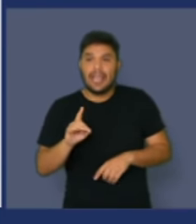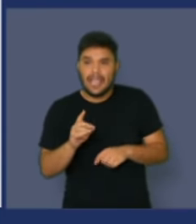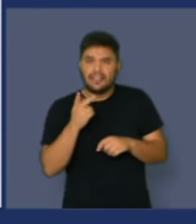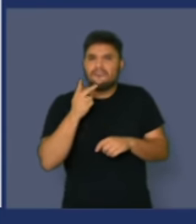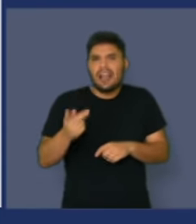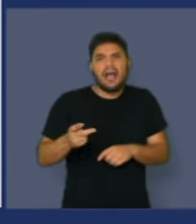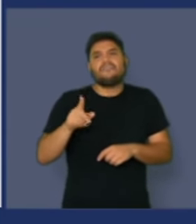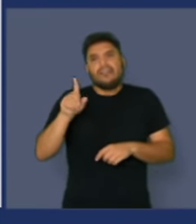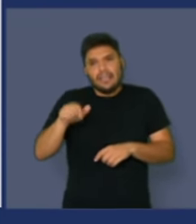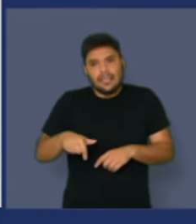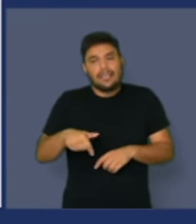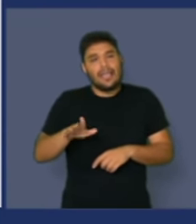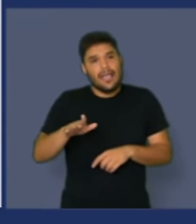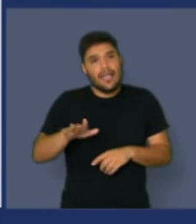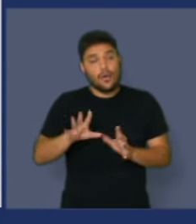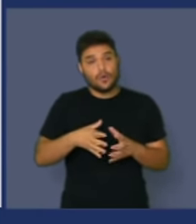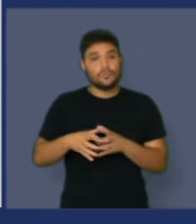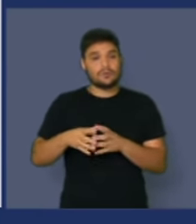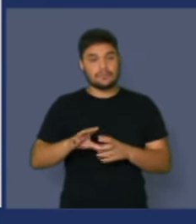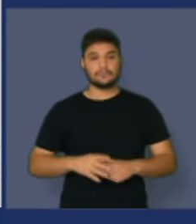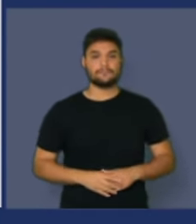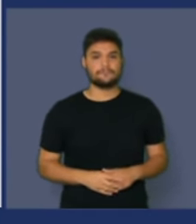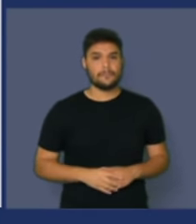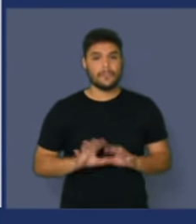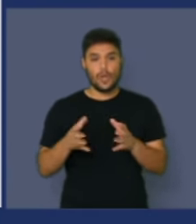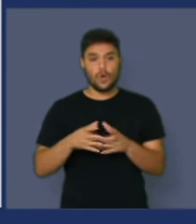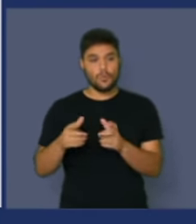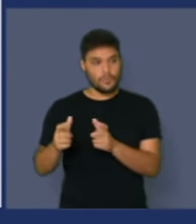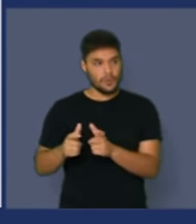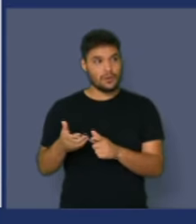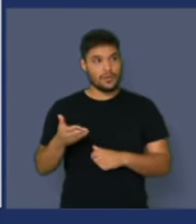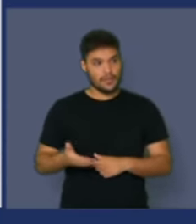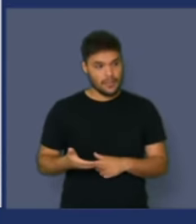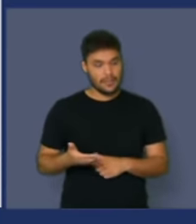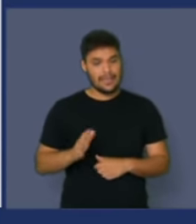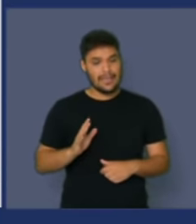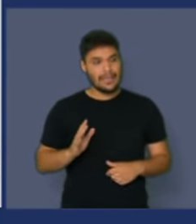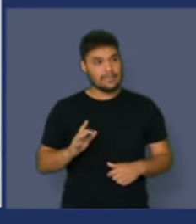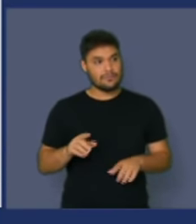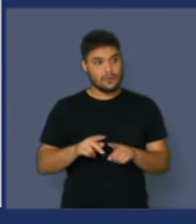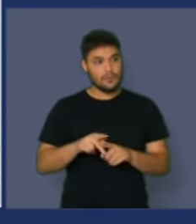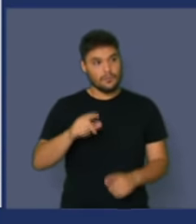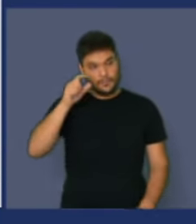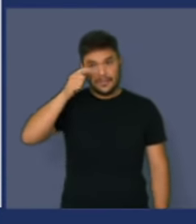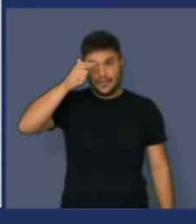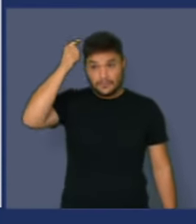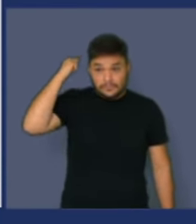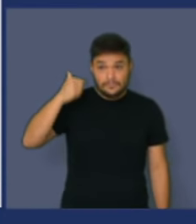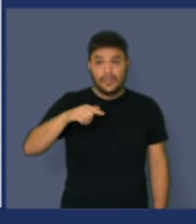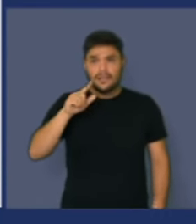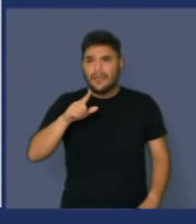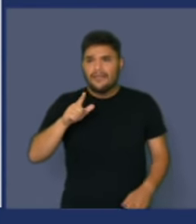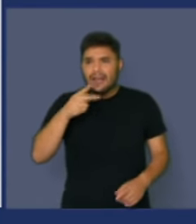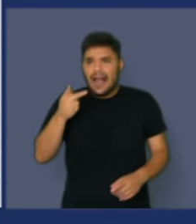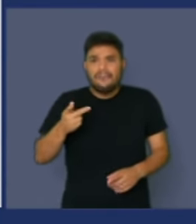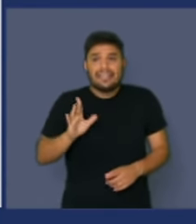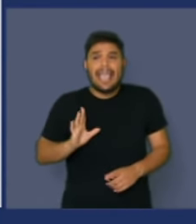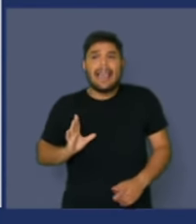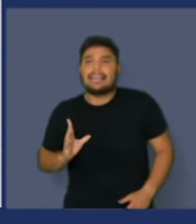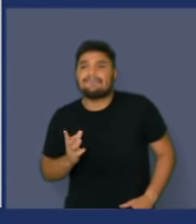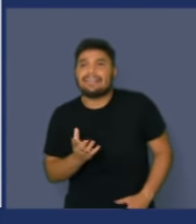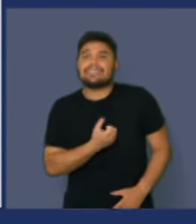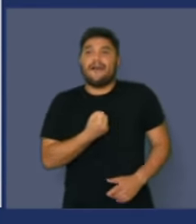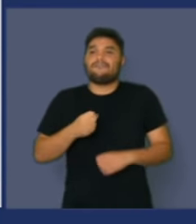Salvava a esquerda, minoria aqui. A salvação era o Paulo Guedes, é um consenso, um